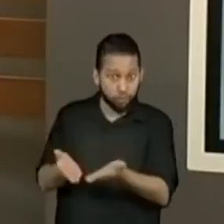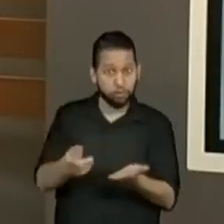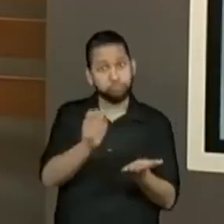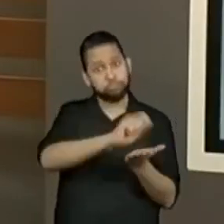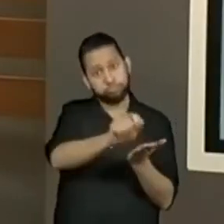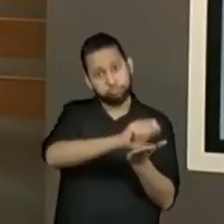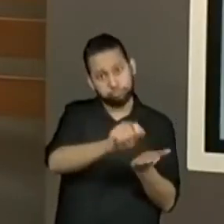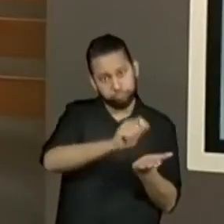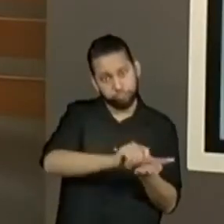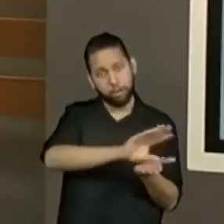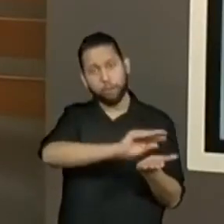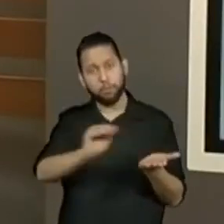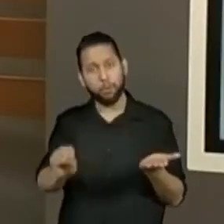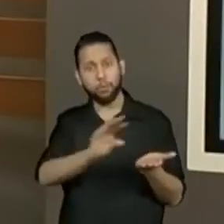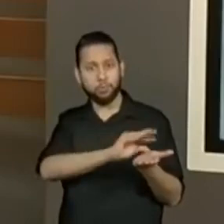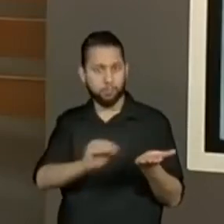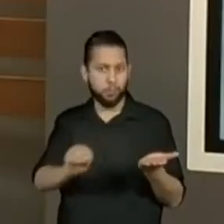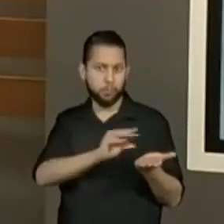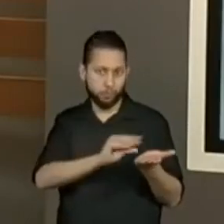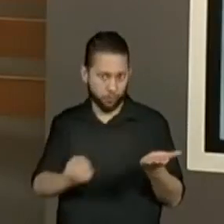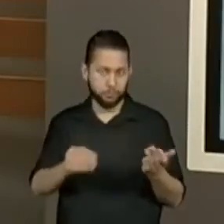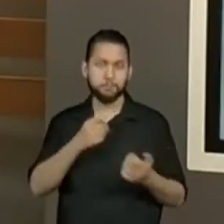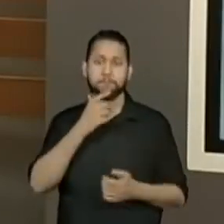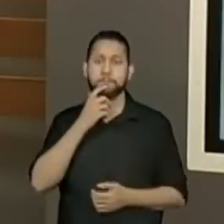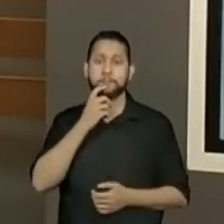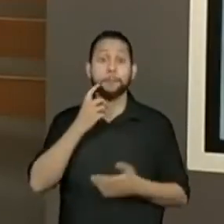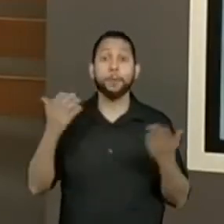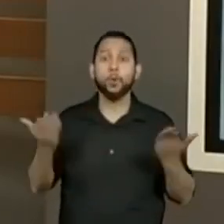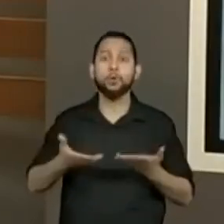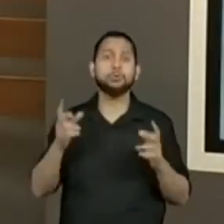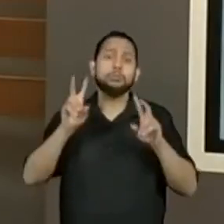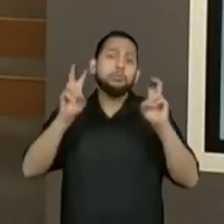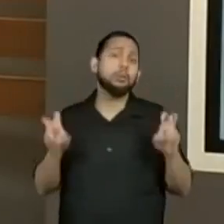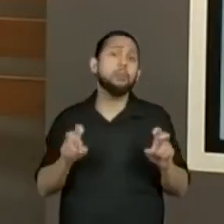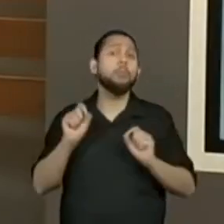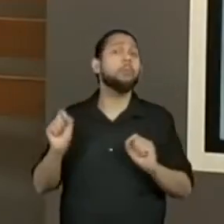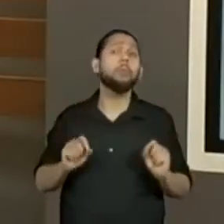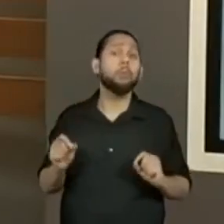Tá bom? Nossa, essa sequência é a sequência de brincadeiras.